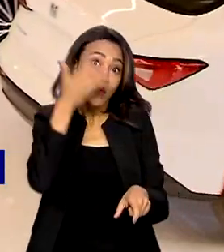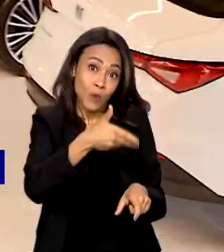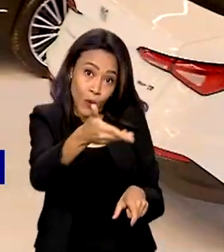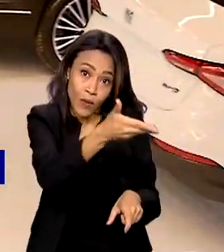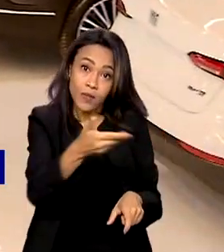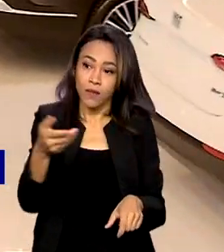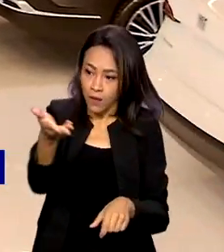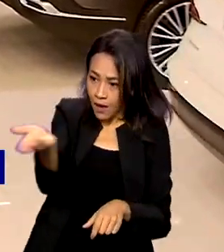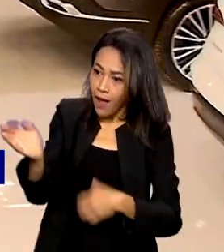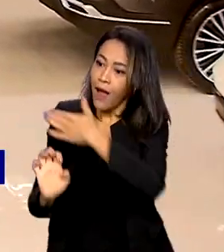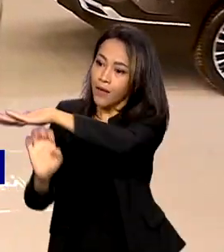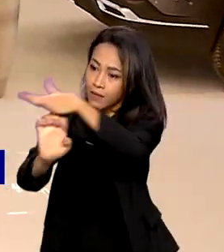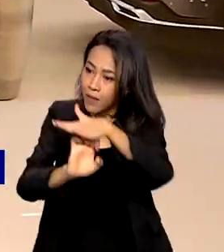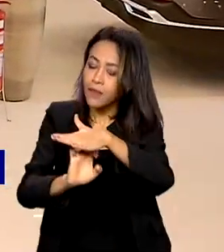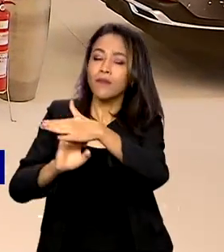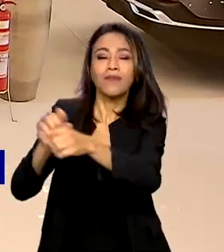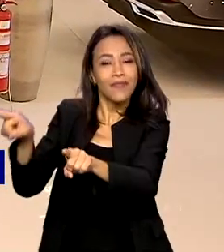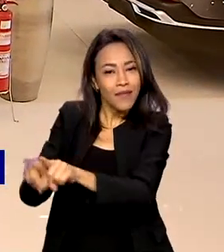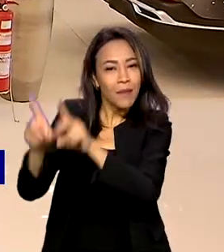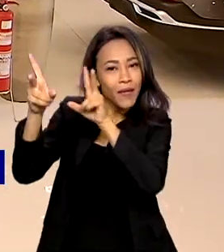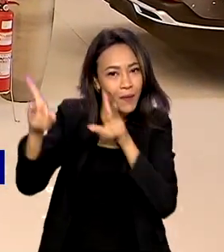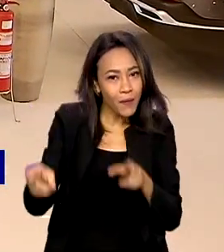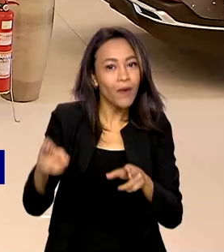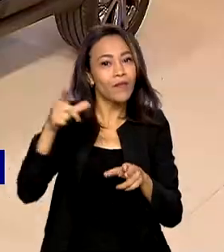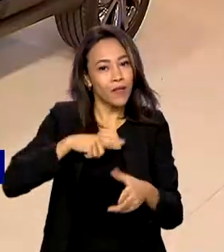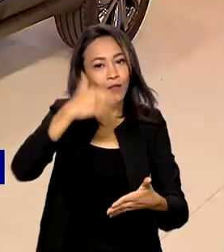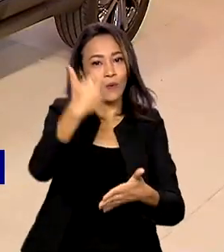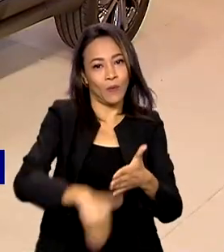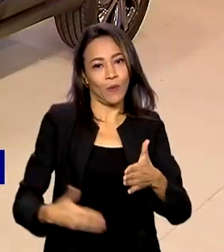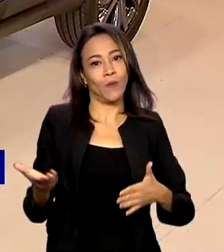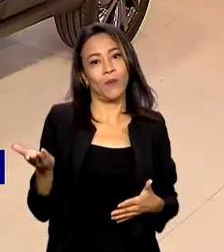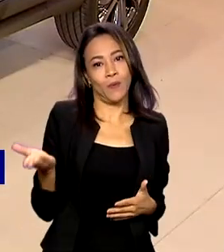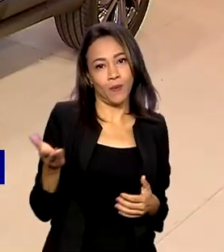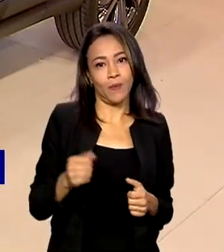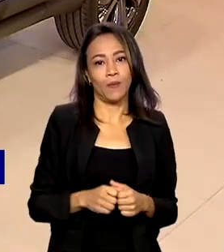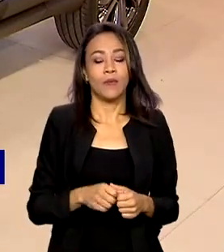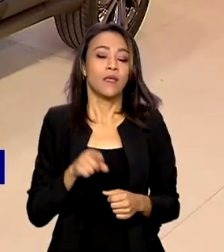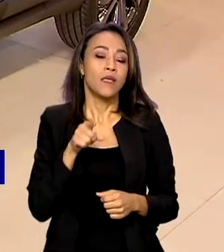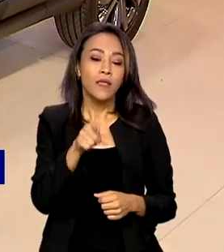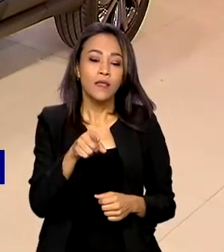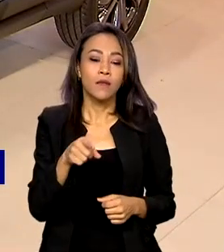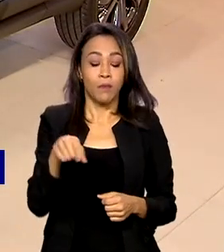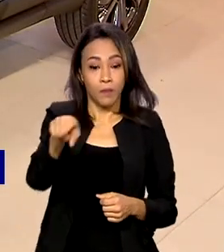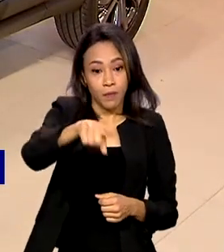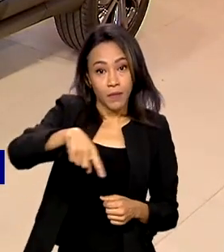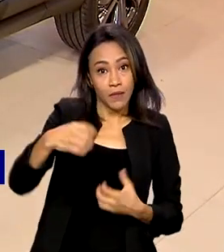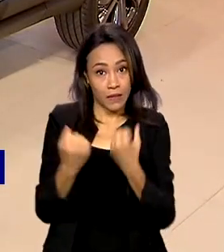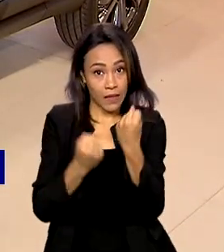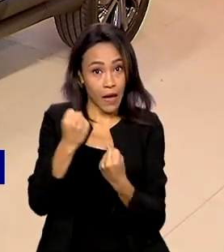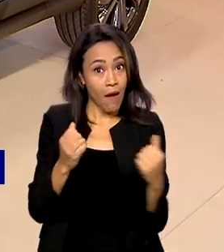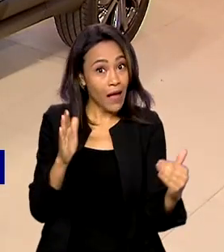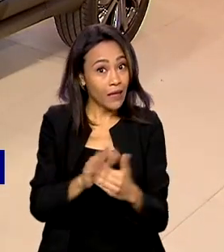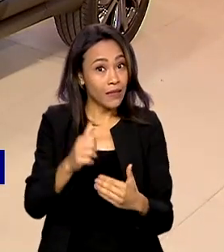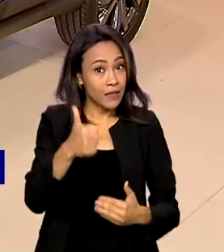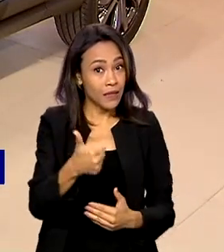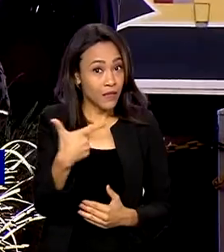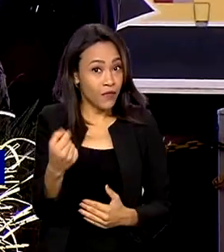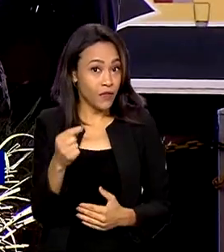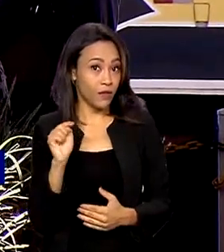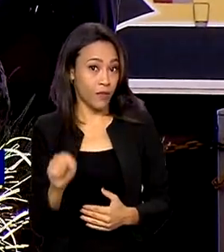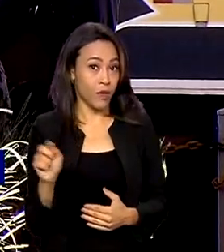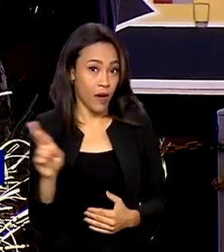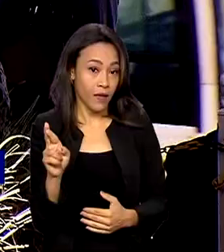empresas também vão poder fazer a compra com desconto. Isso vale tanto para os carros de até 120 mil reais,